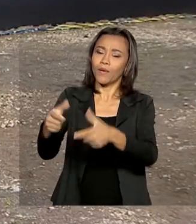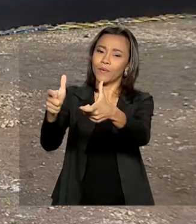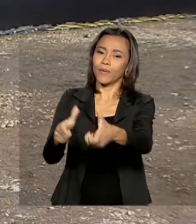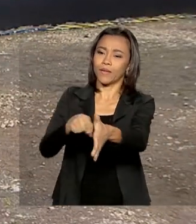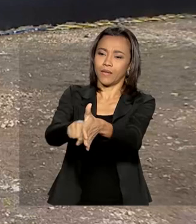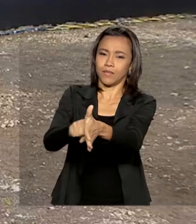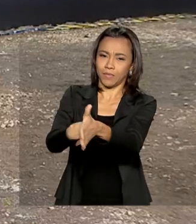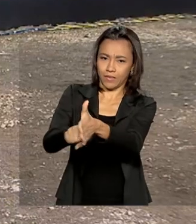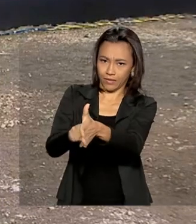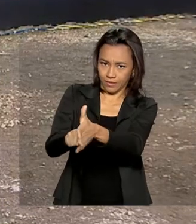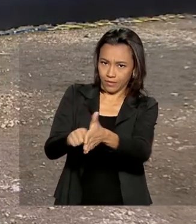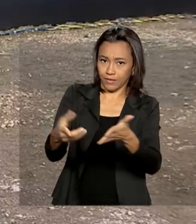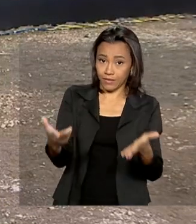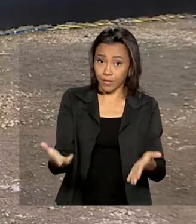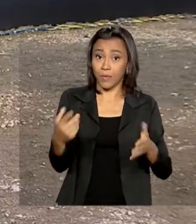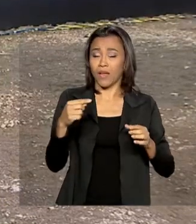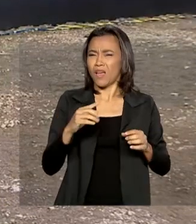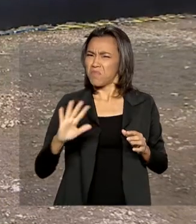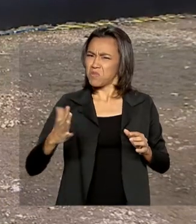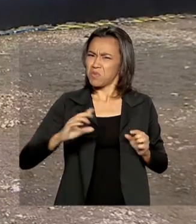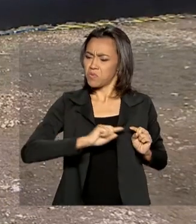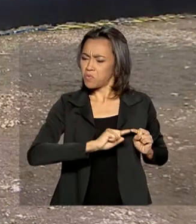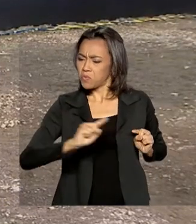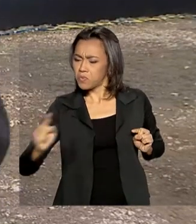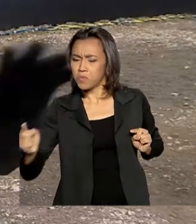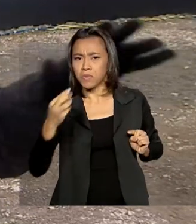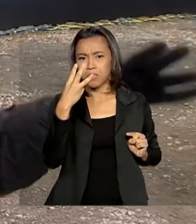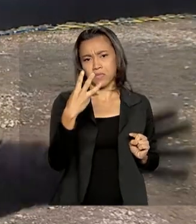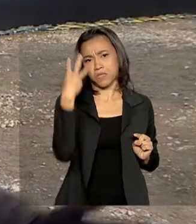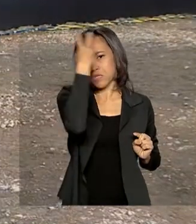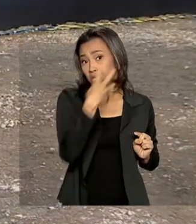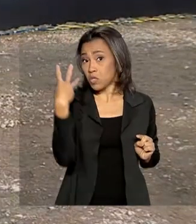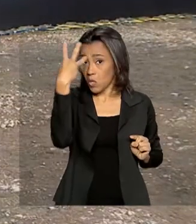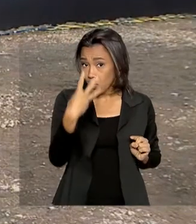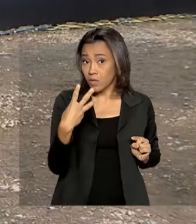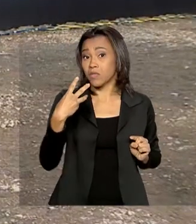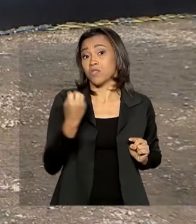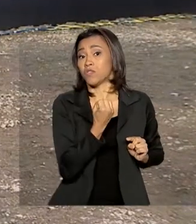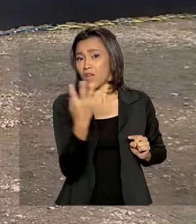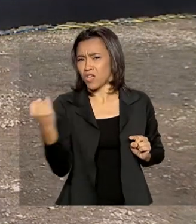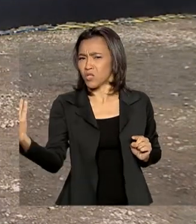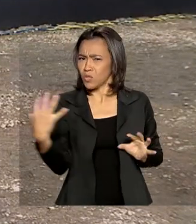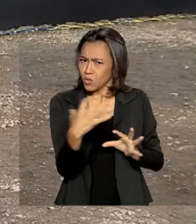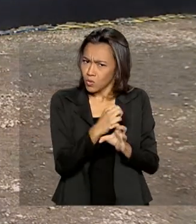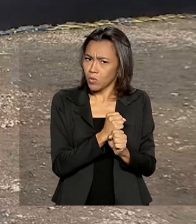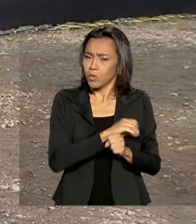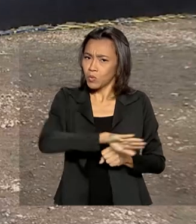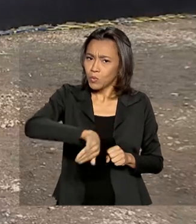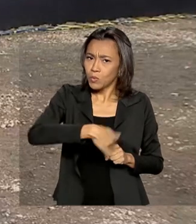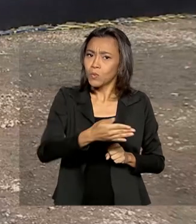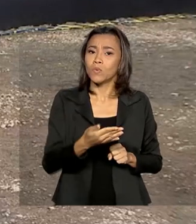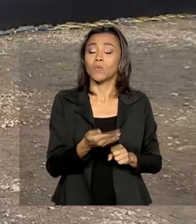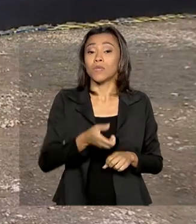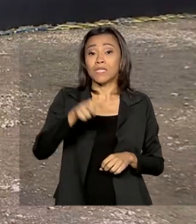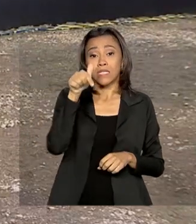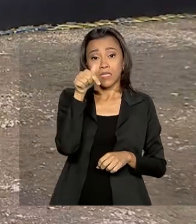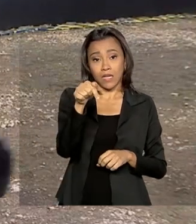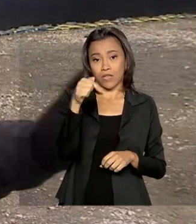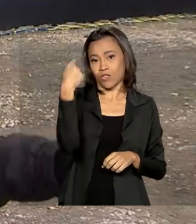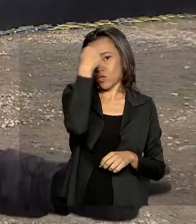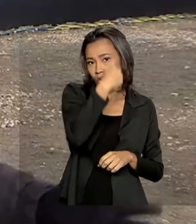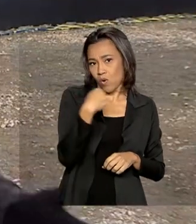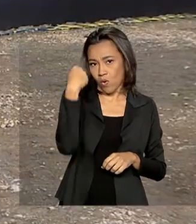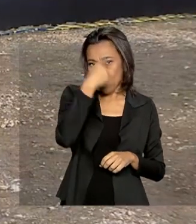Científica Brasileira. Uma viagem de aproximadamente três horas. Então, juntando tudo, a viagem deve durar cerca de sete horas,